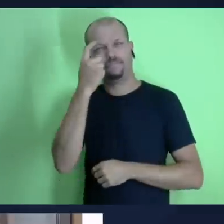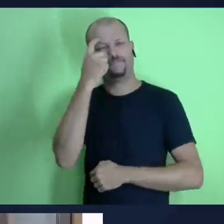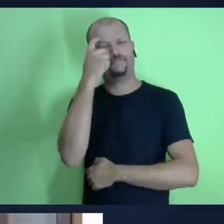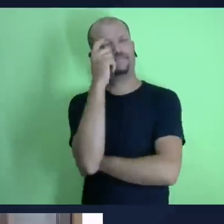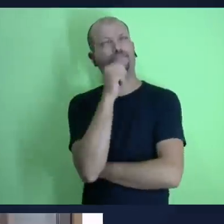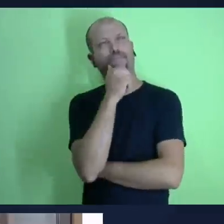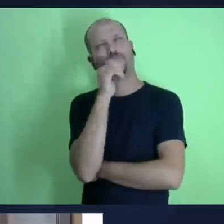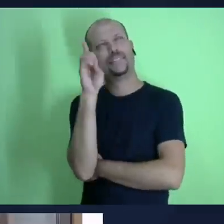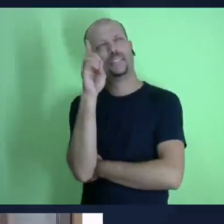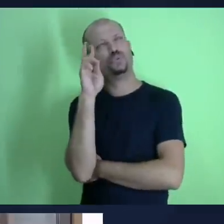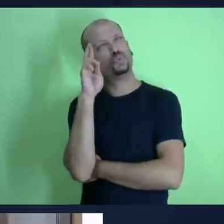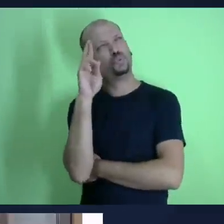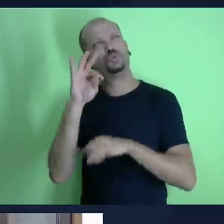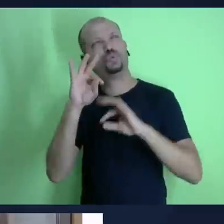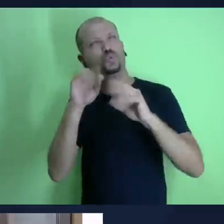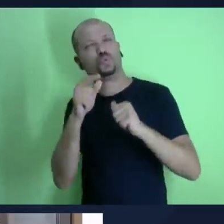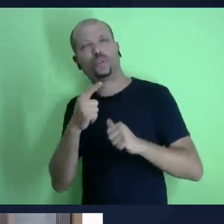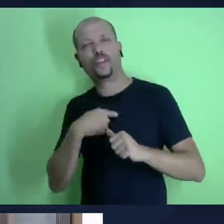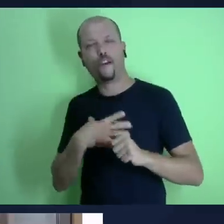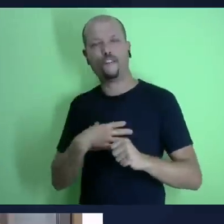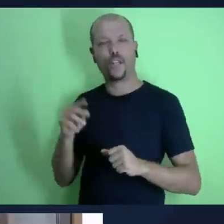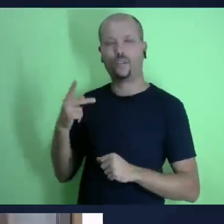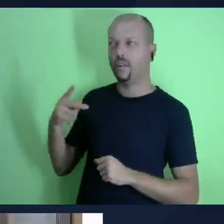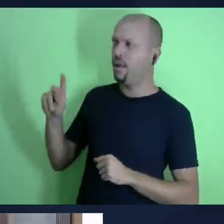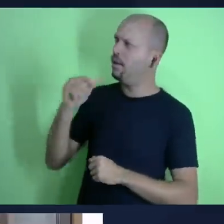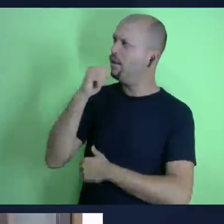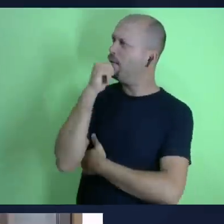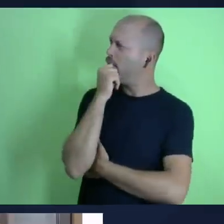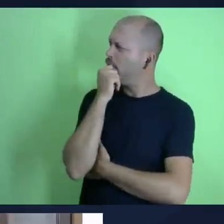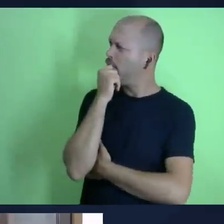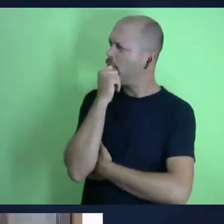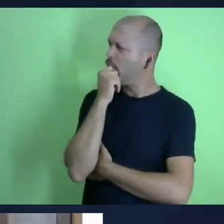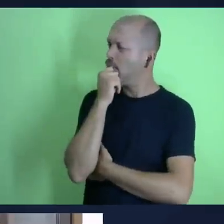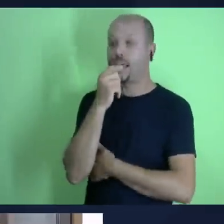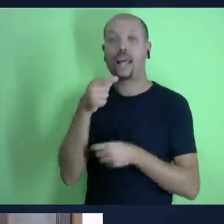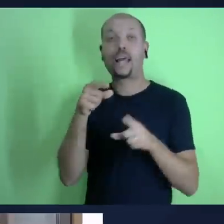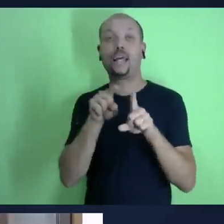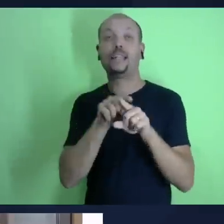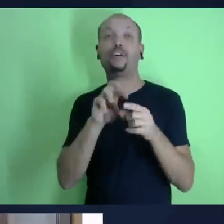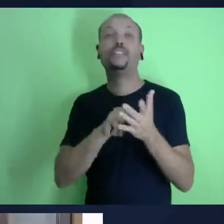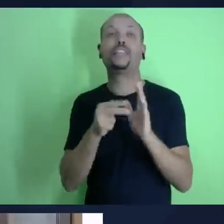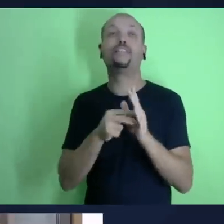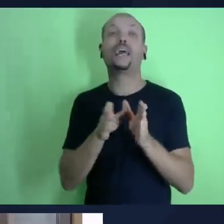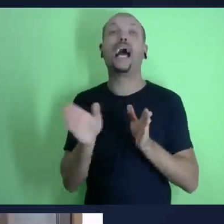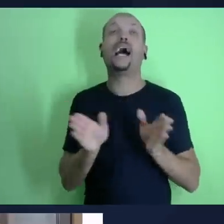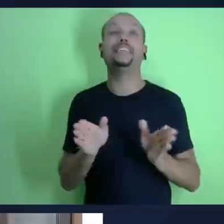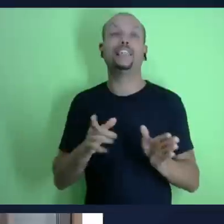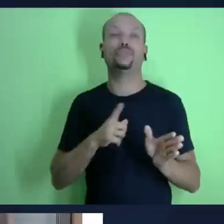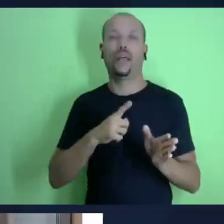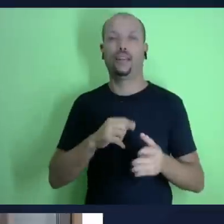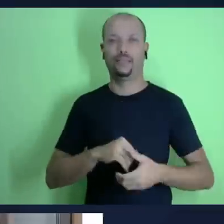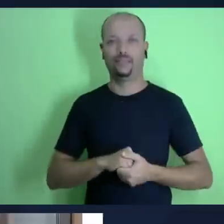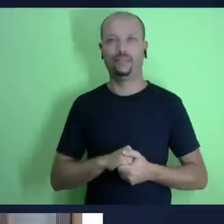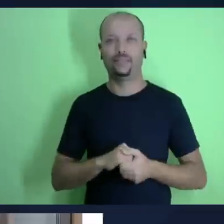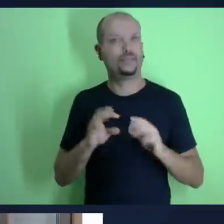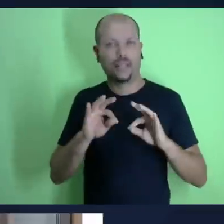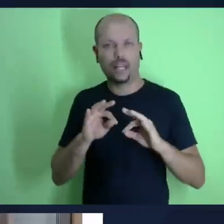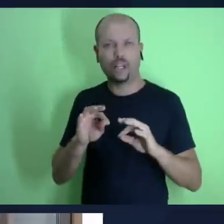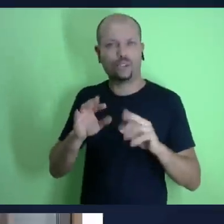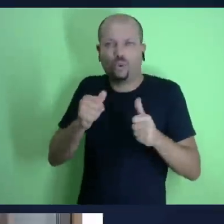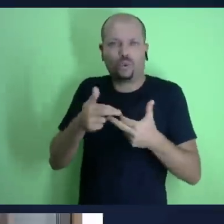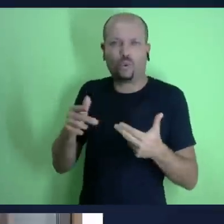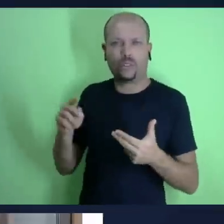justamente é essa ele nos faz o título da lição diz assim chamados para família então a ideia de chamados